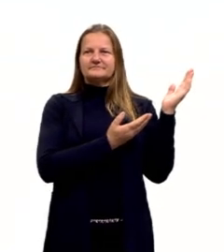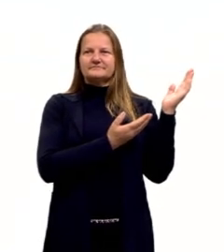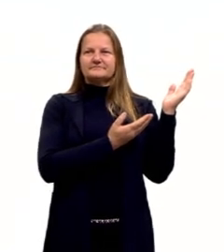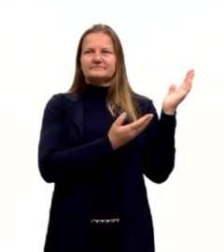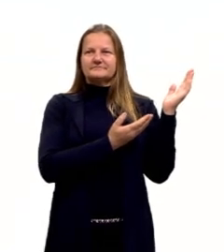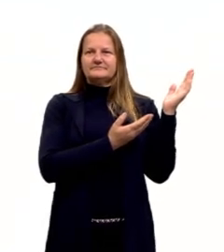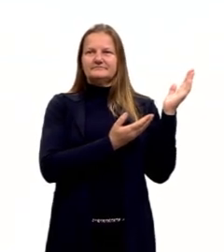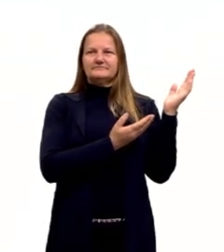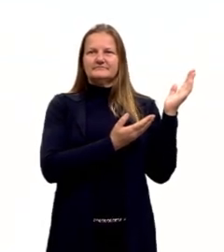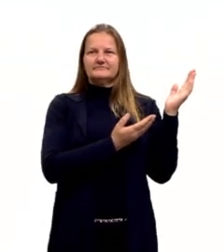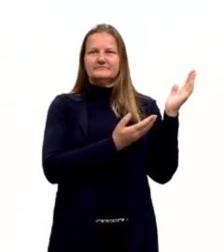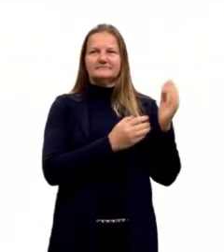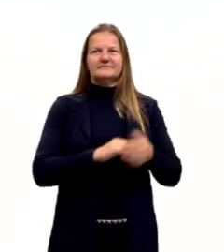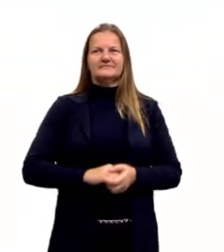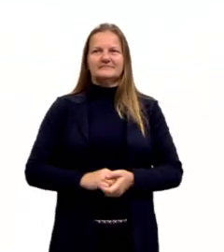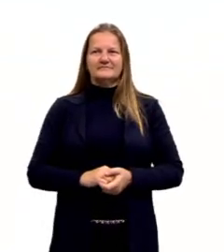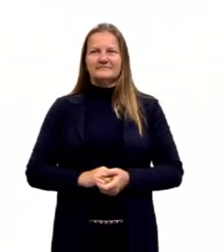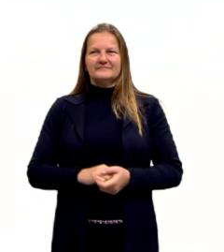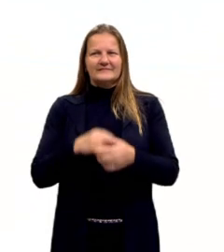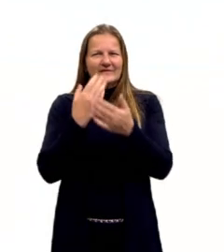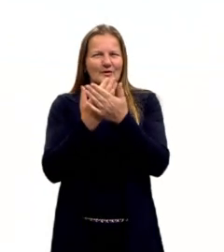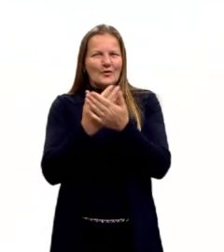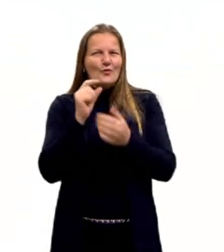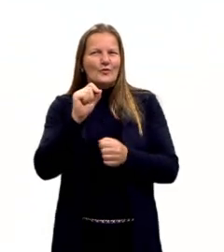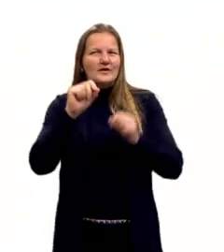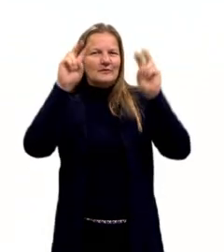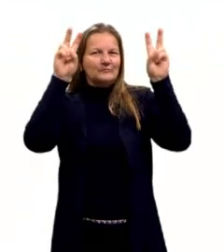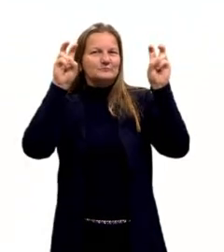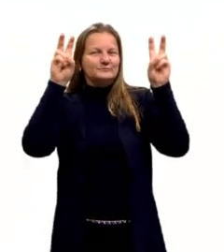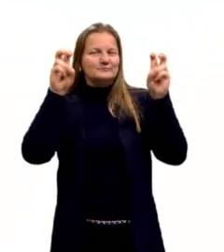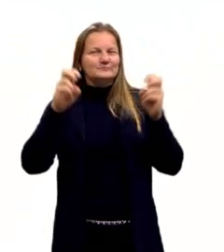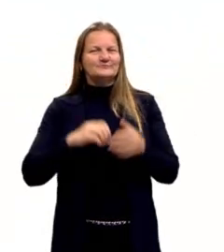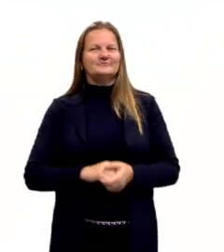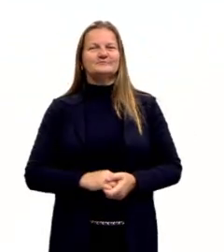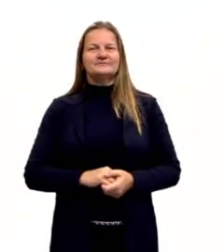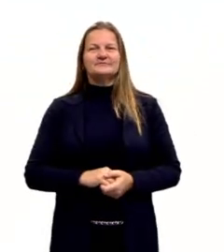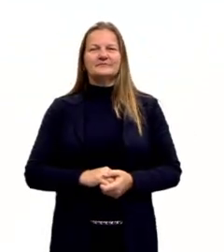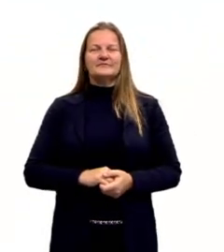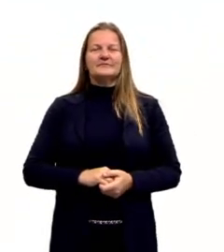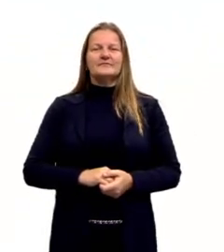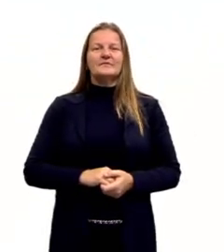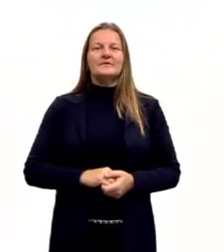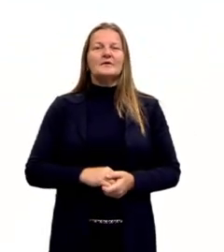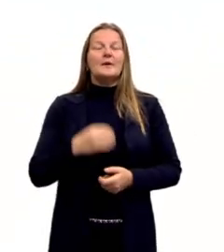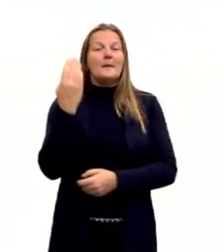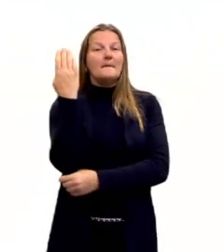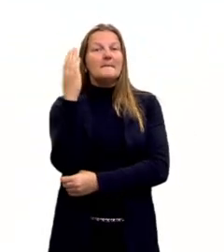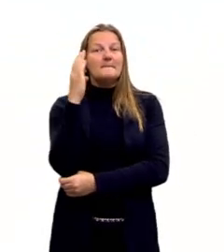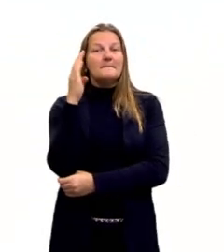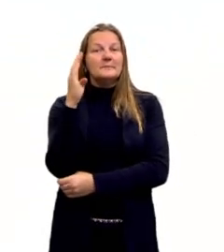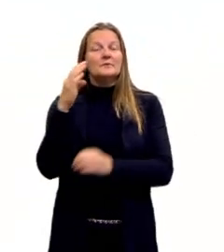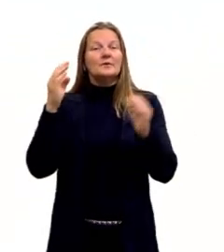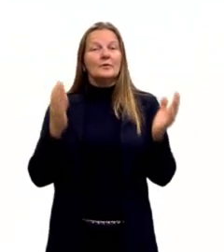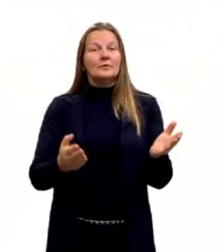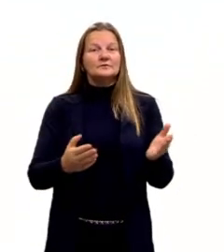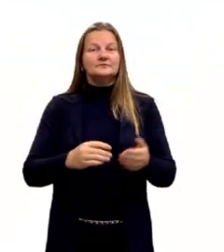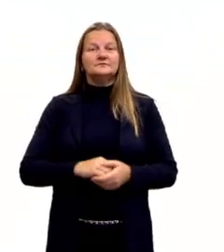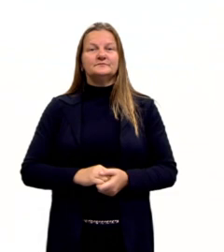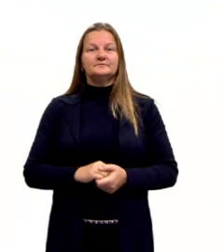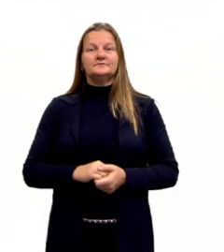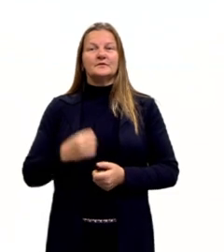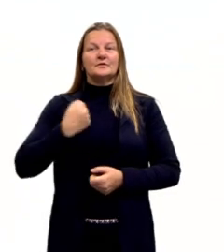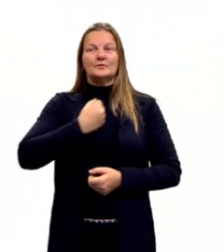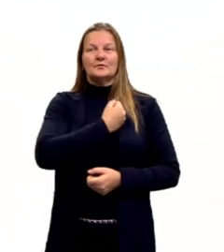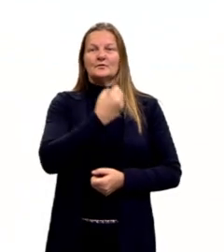slide está querendo estudar, está pronto, está acelerado. Biologia, aula de hoje de